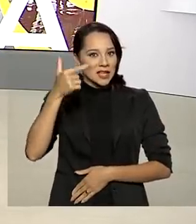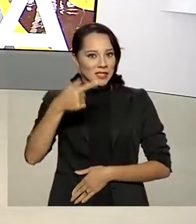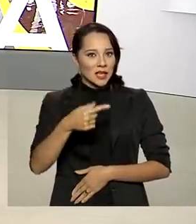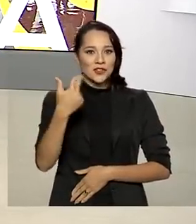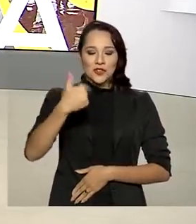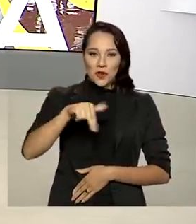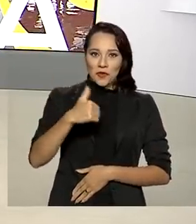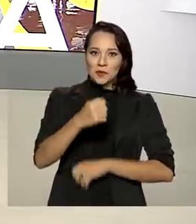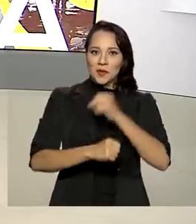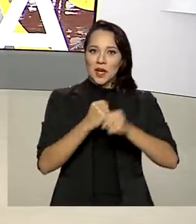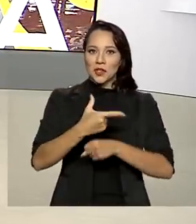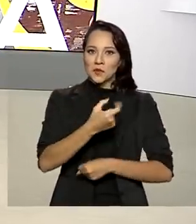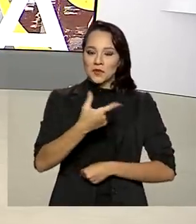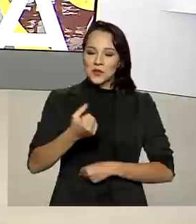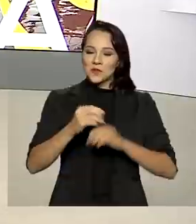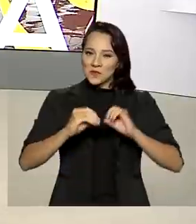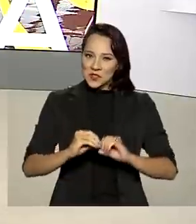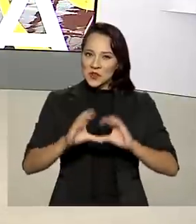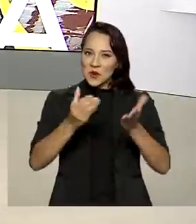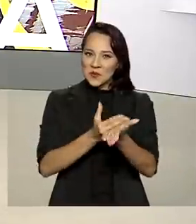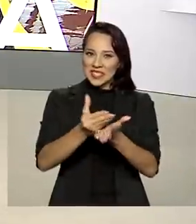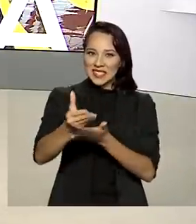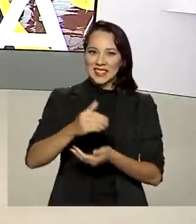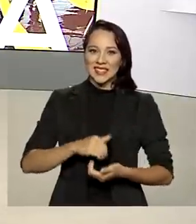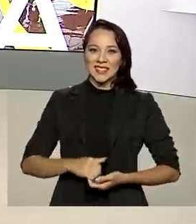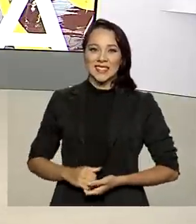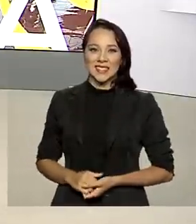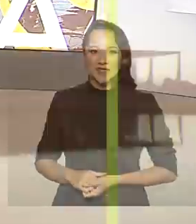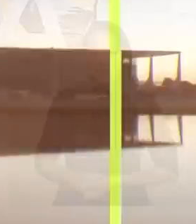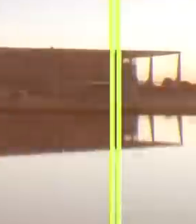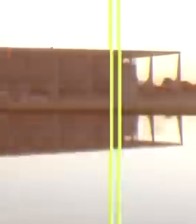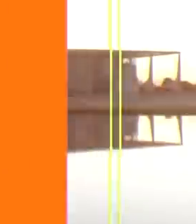17 de novembro de 2021, já está no ar.